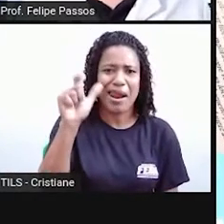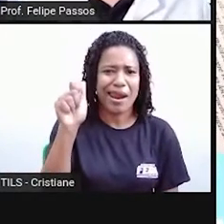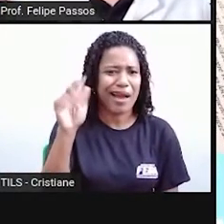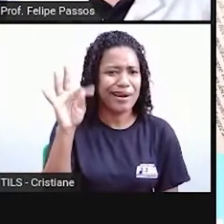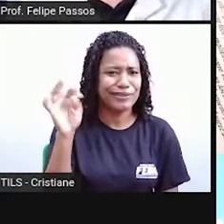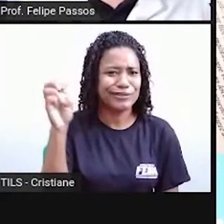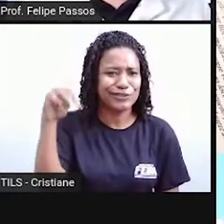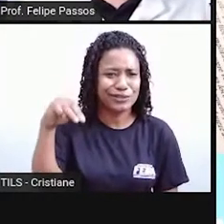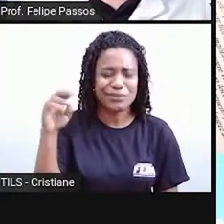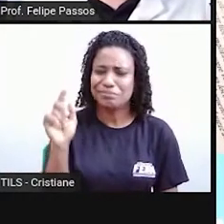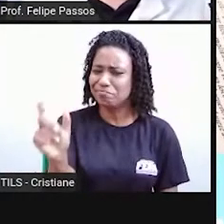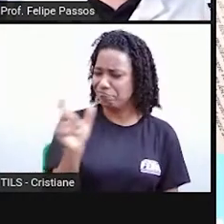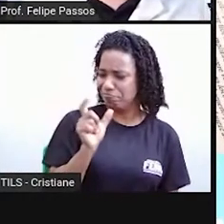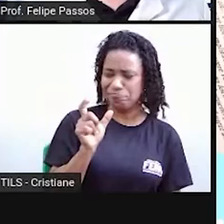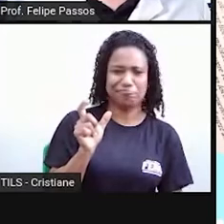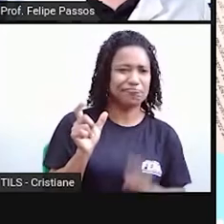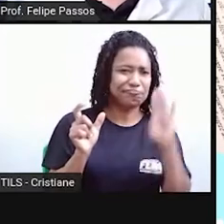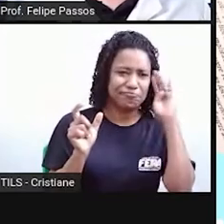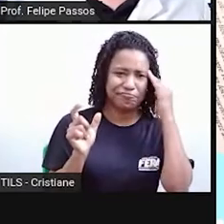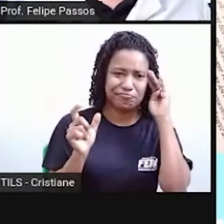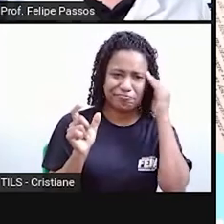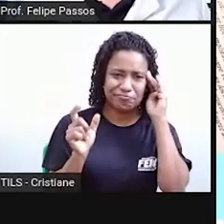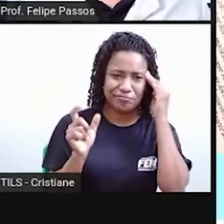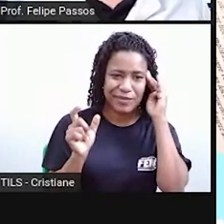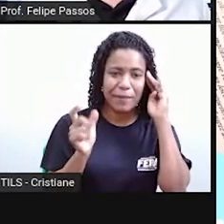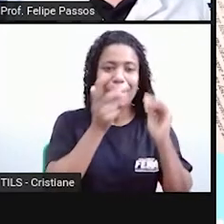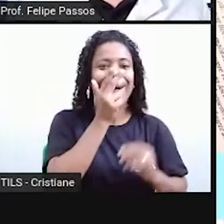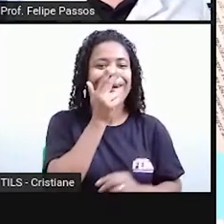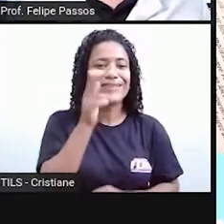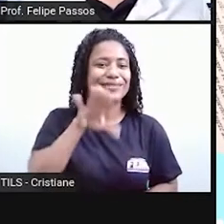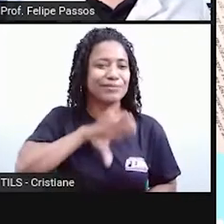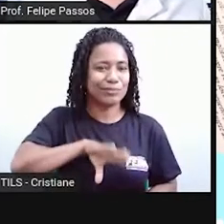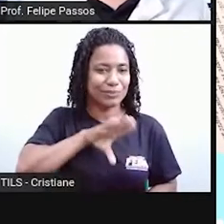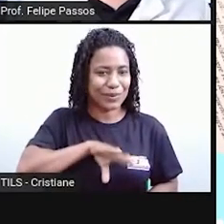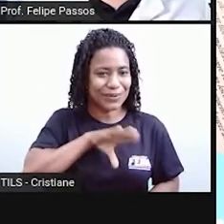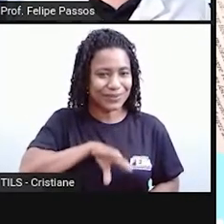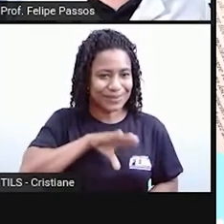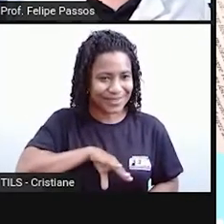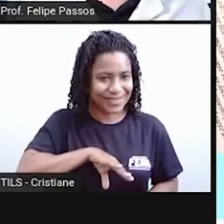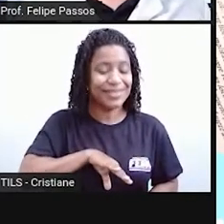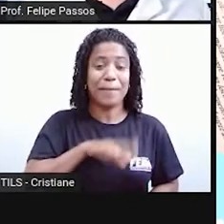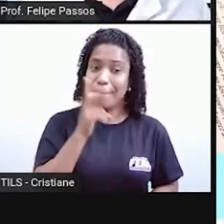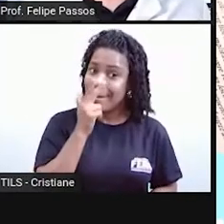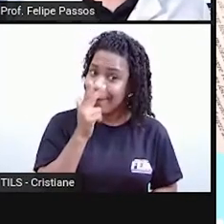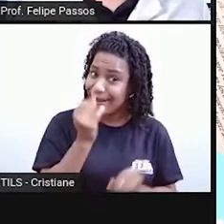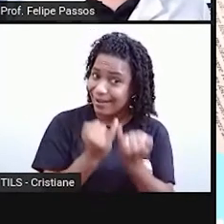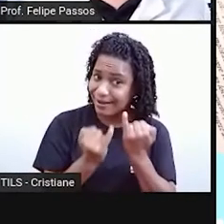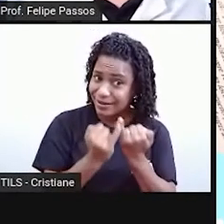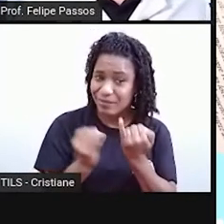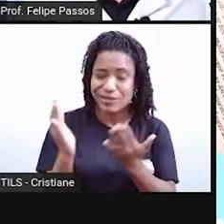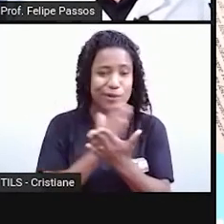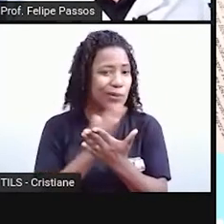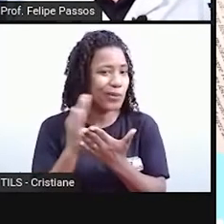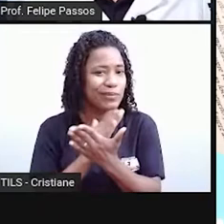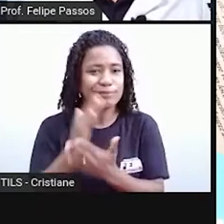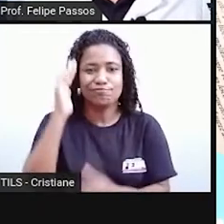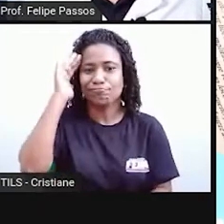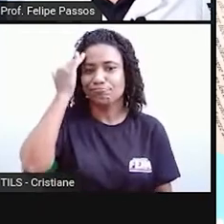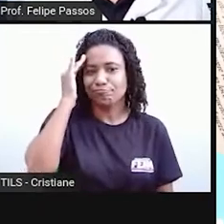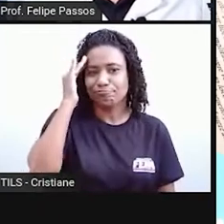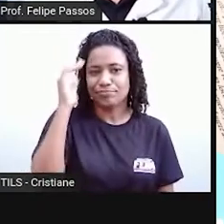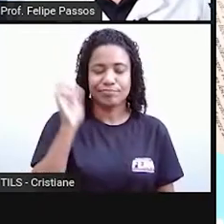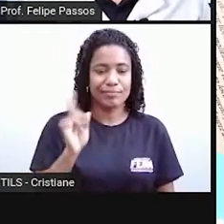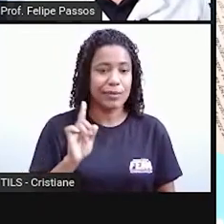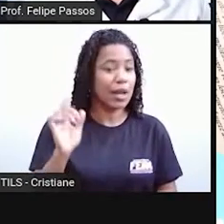Uma palavrinha ou outra pode parecer aqui no português, mas a grande maioria das palavras não vão ser compreendidas. E algumas